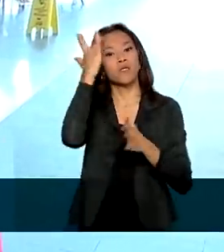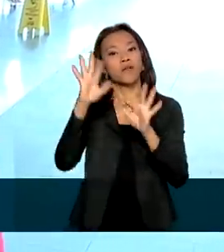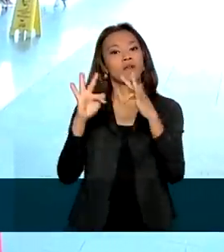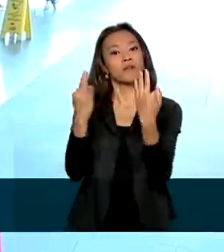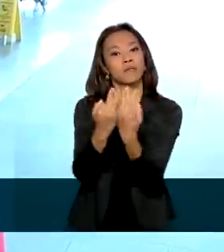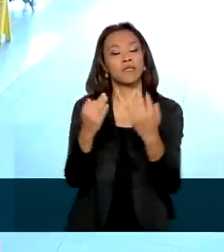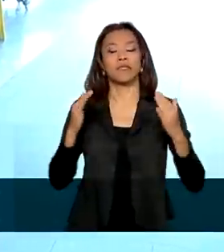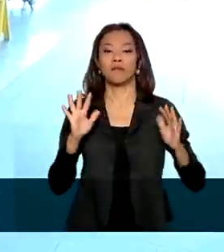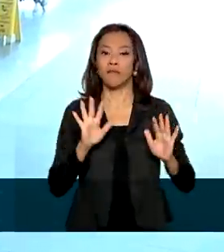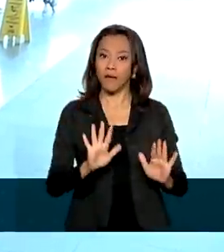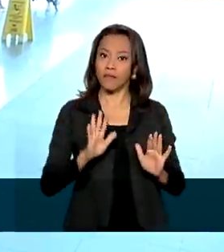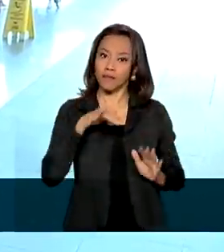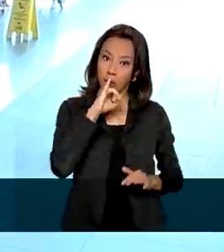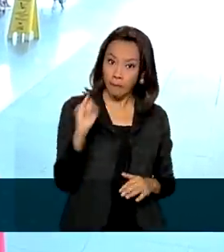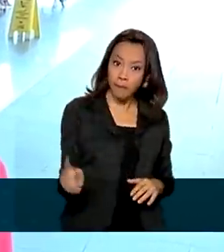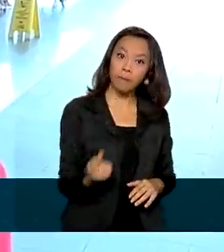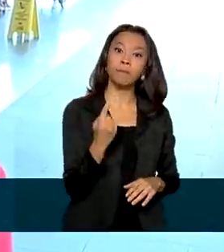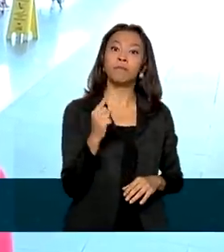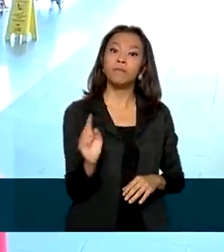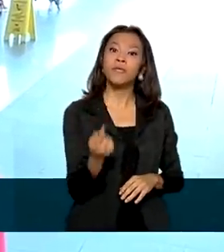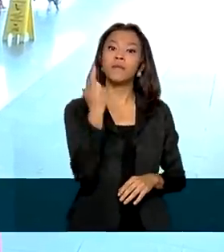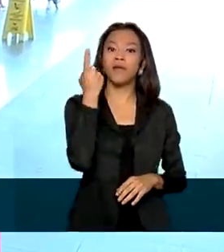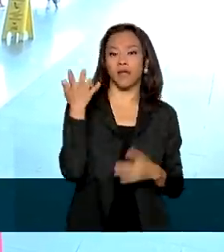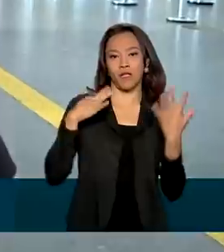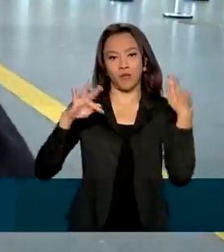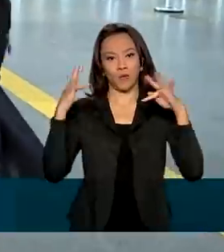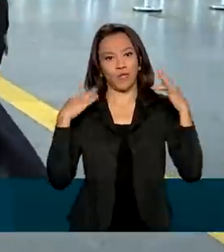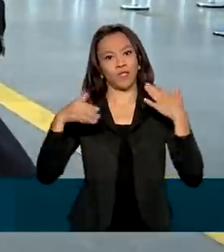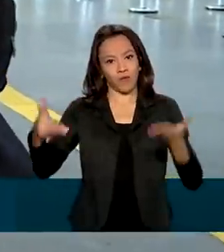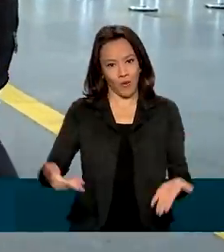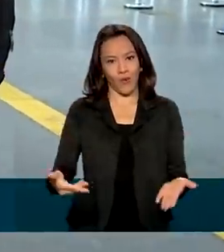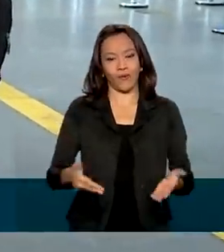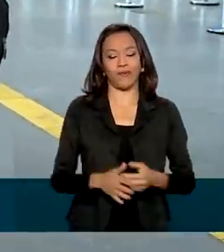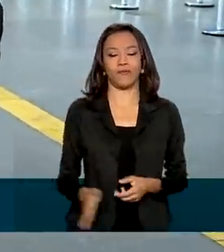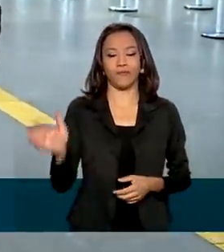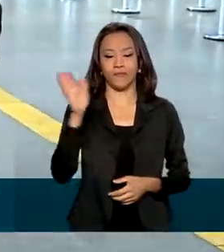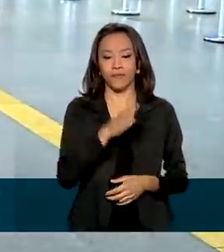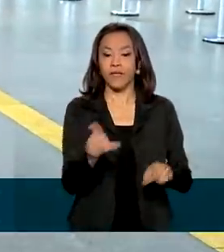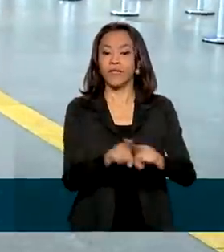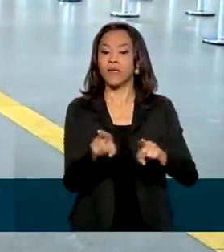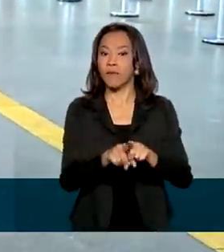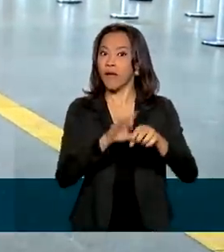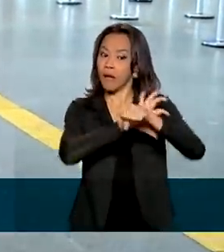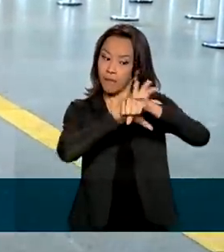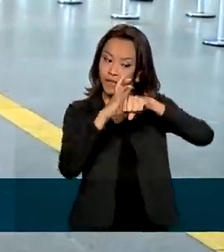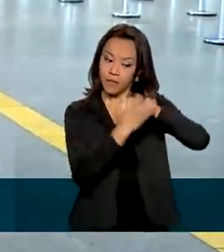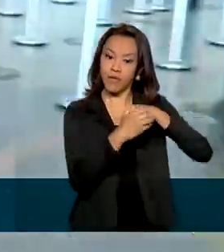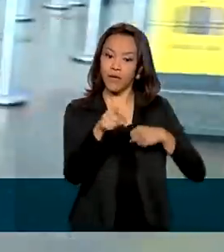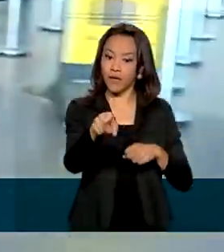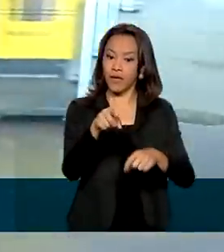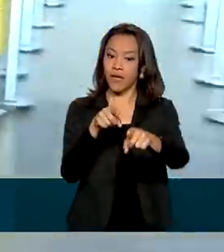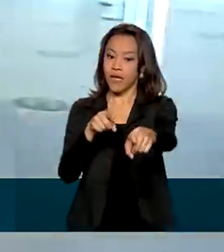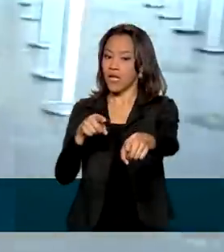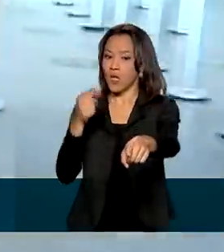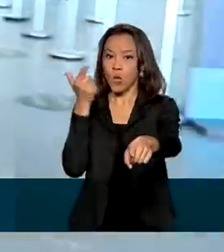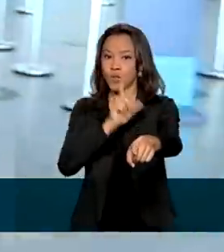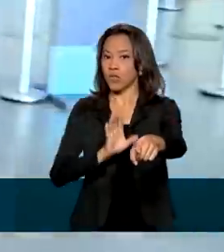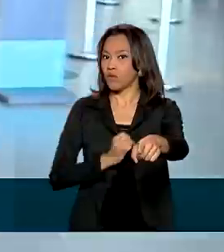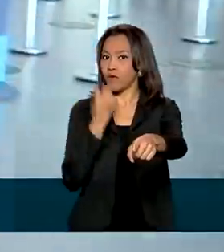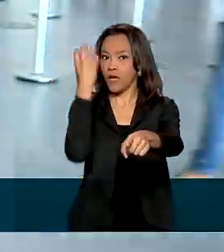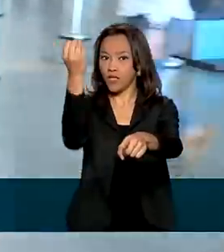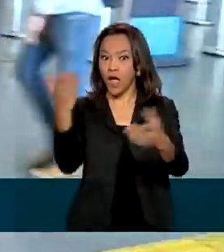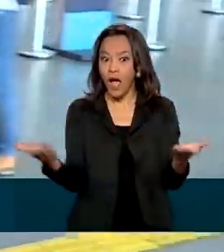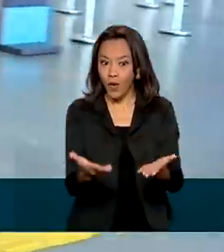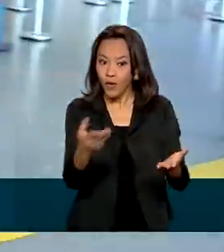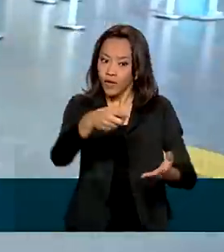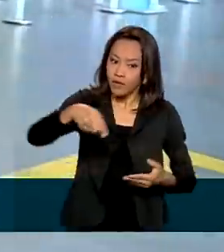Mas a primeira viagem a turismo, a passeio, é a primeira. A pandemia também impediu o Robson de viajar. Mas agora ele está indo